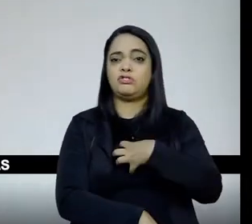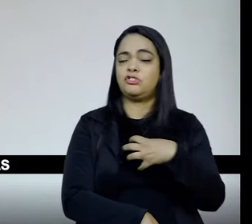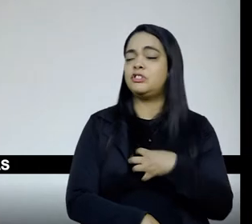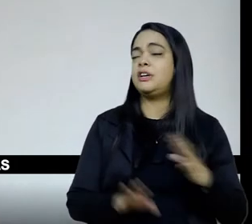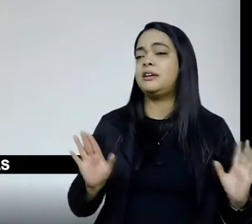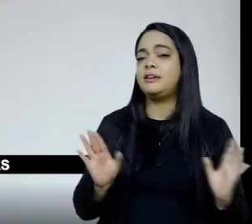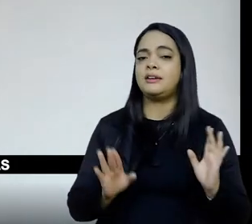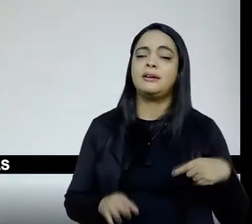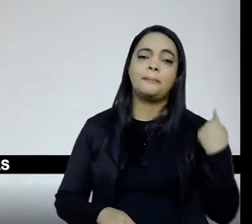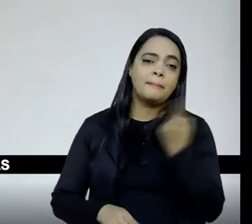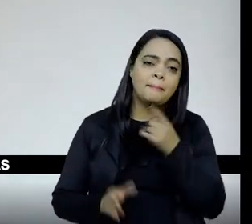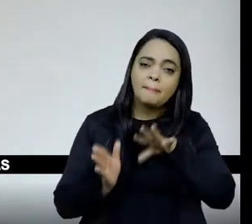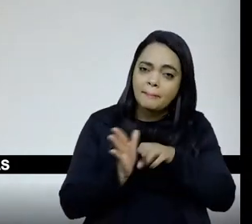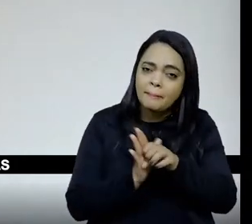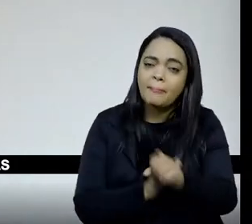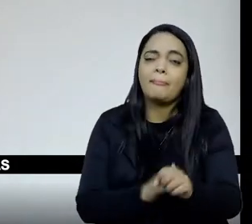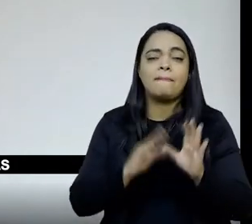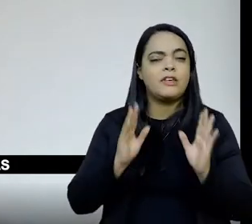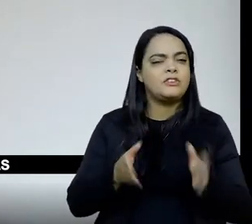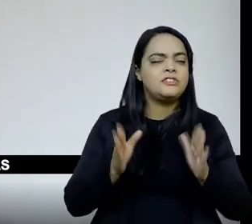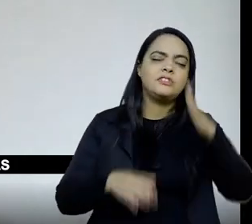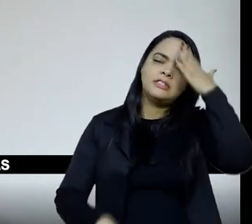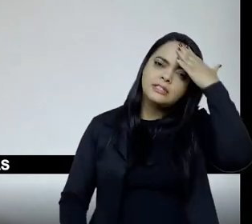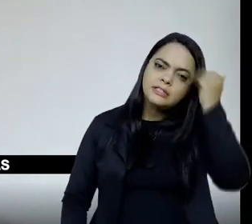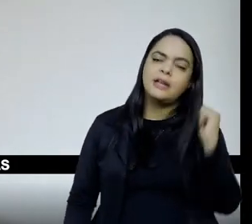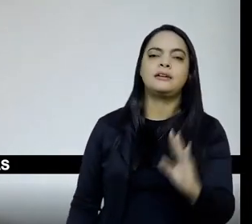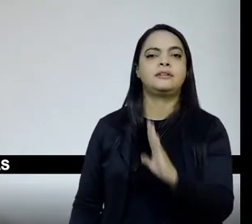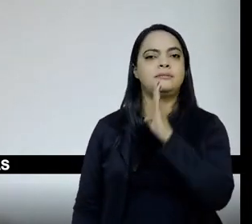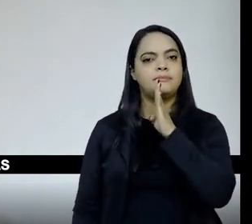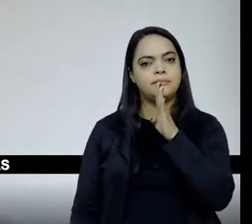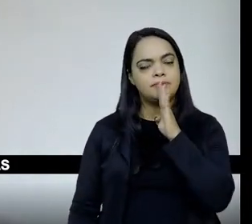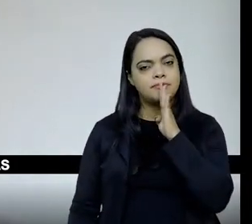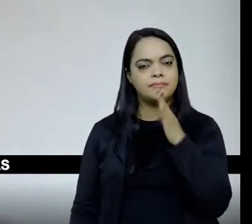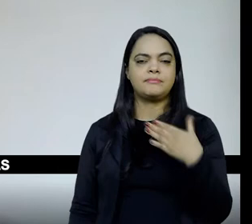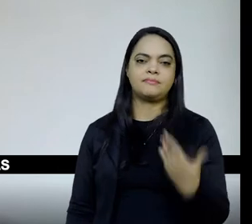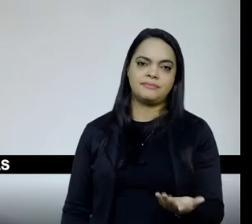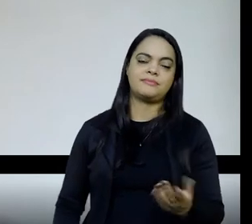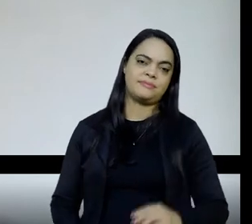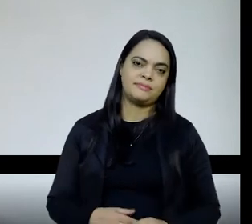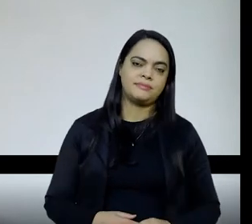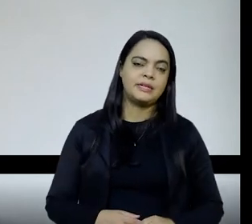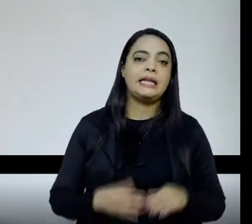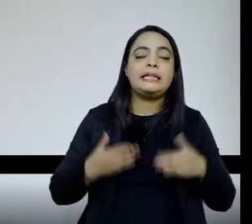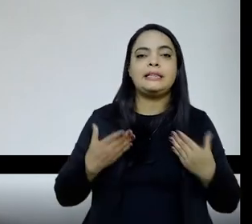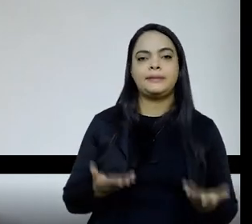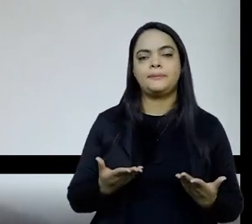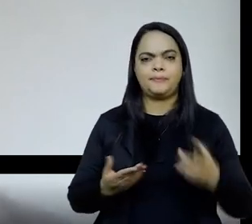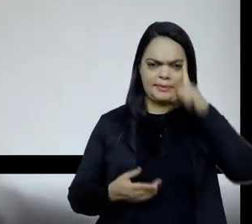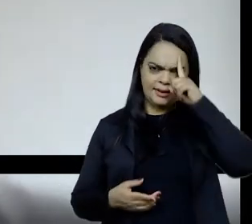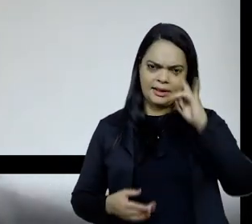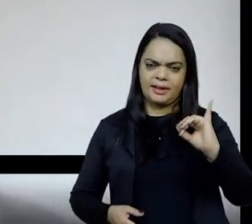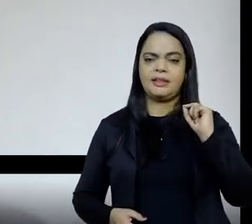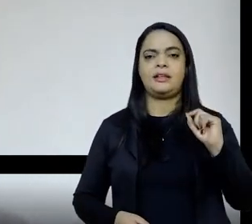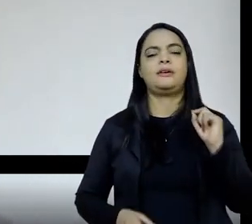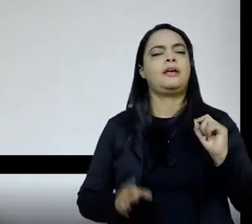pesquisadores e pesquisadoras, é que a gente acabou destituindo a aula desse lugar, né? Mas a ideia de